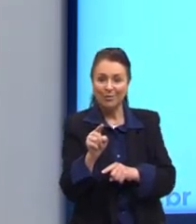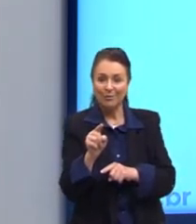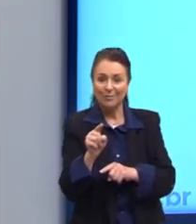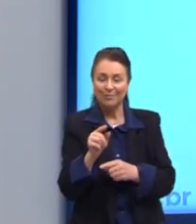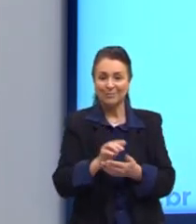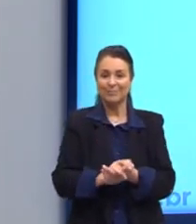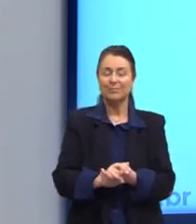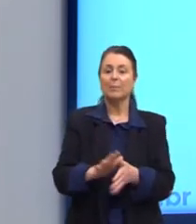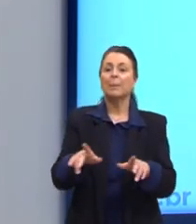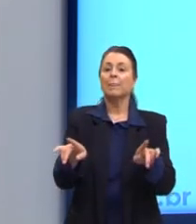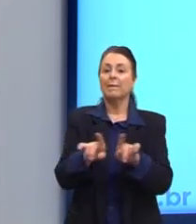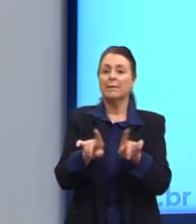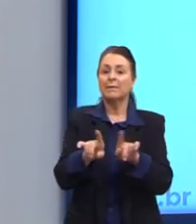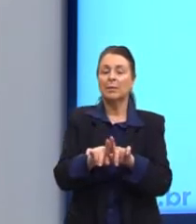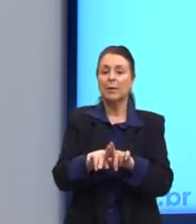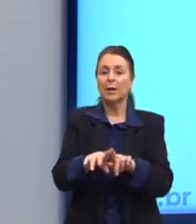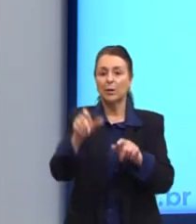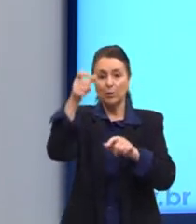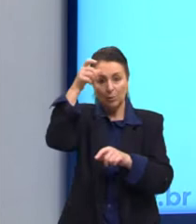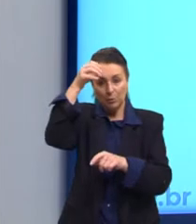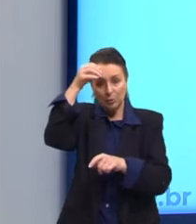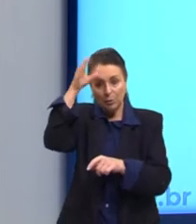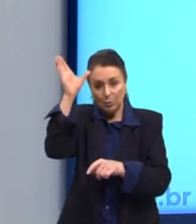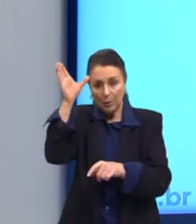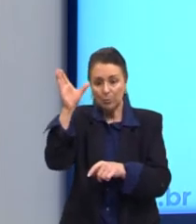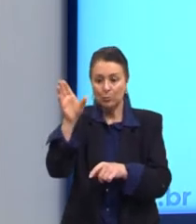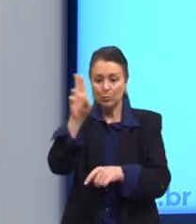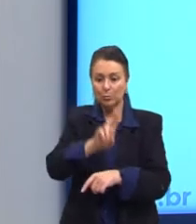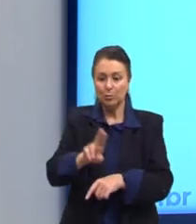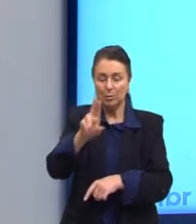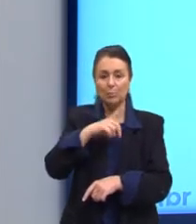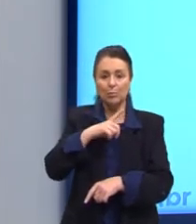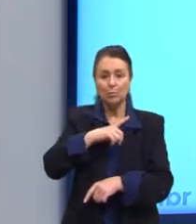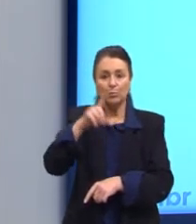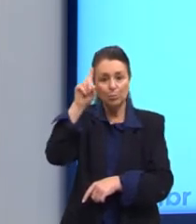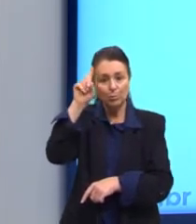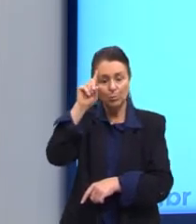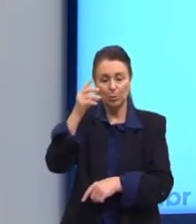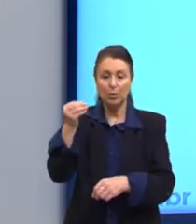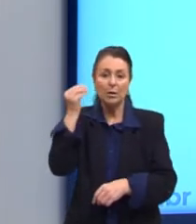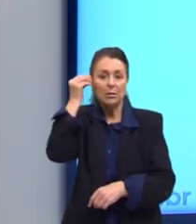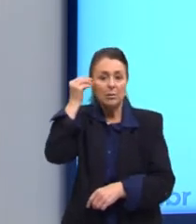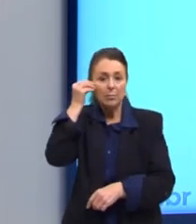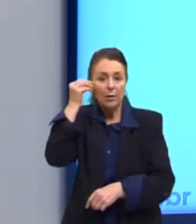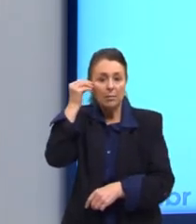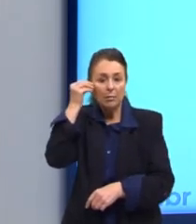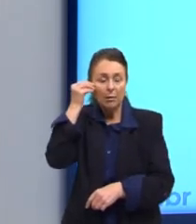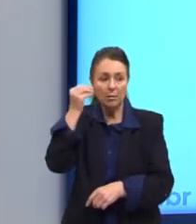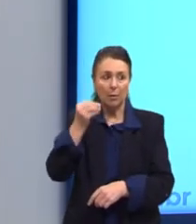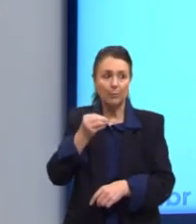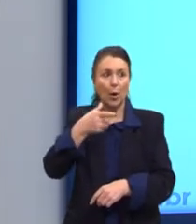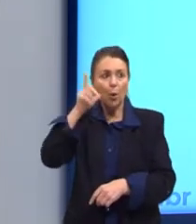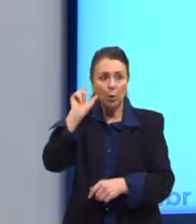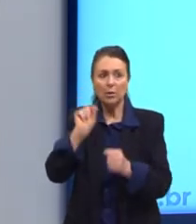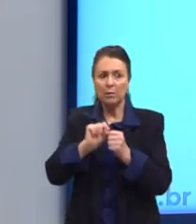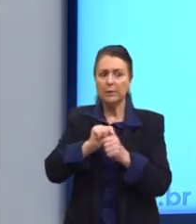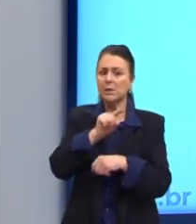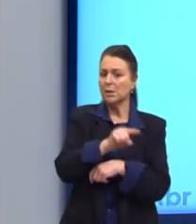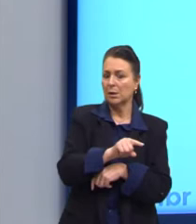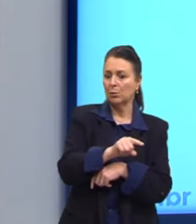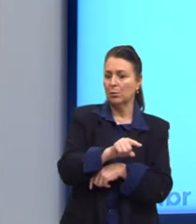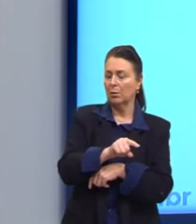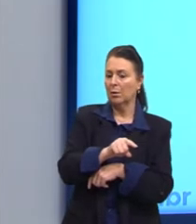E fundamenta a grande parte dos nossos conhecimentos diários, nossas experiências diárias. Ah, eu fiz isso ontem, anteontem,